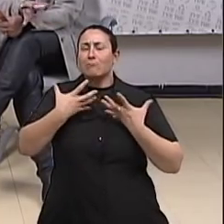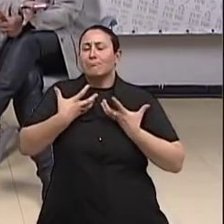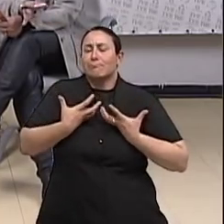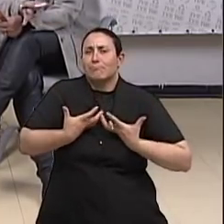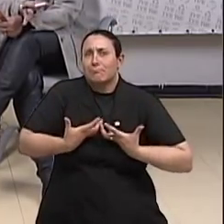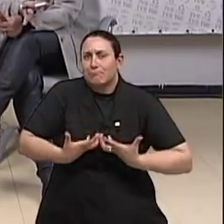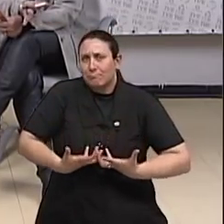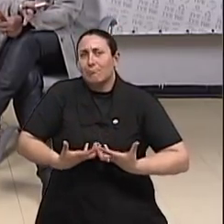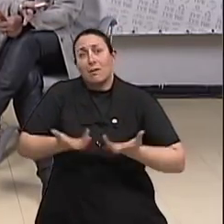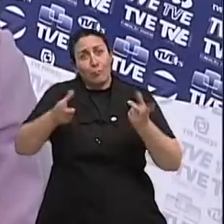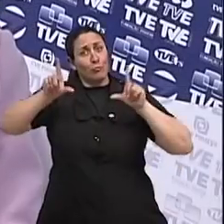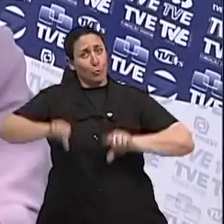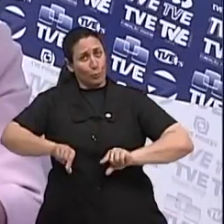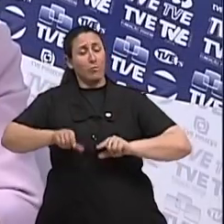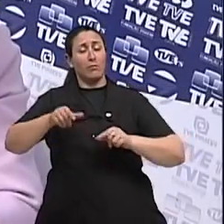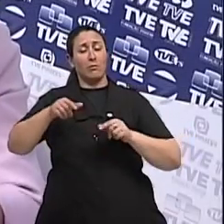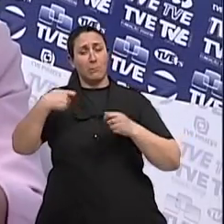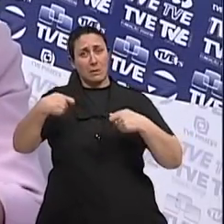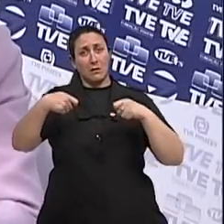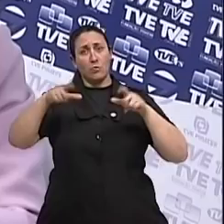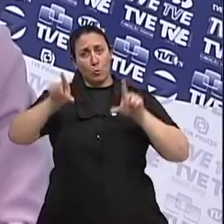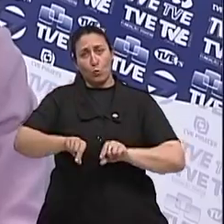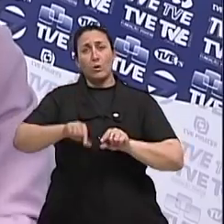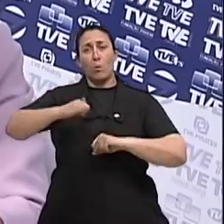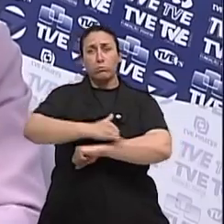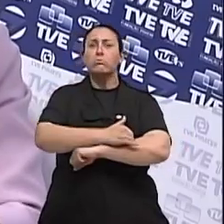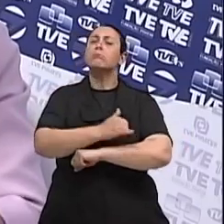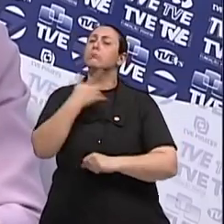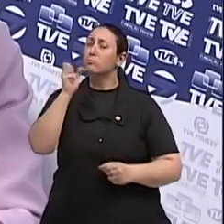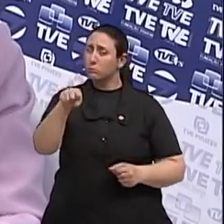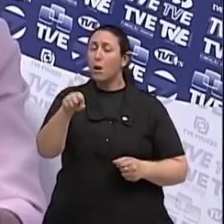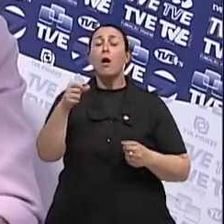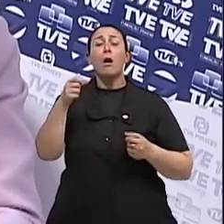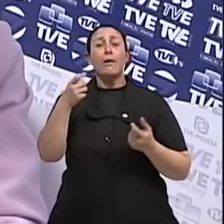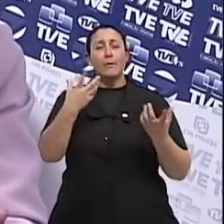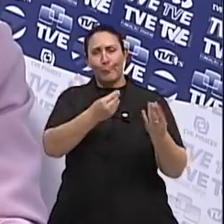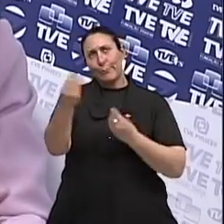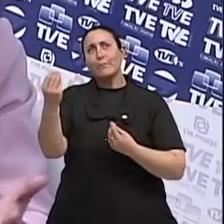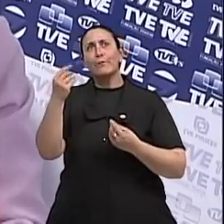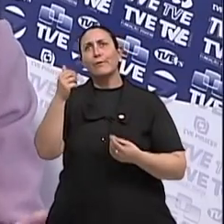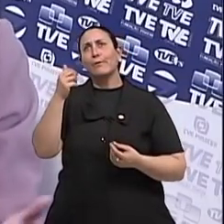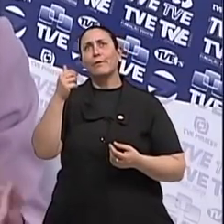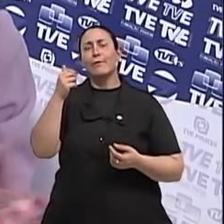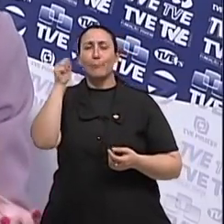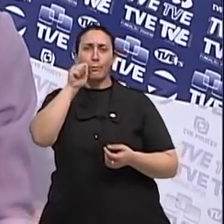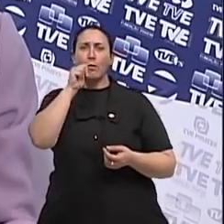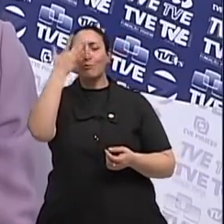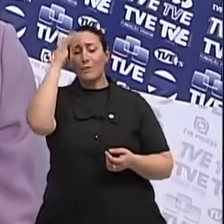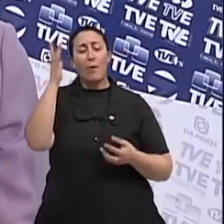de peso, tem que existir também. Isso. E o ideal, pra aquela senhora que não sabe como detectar, ou como